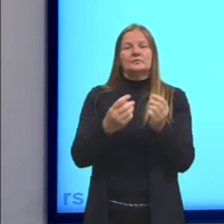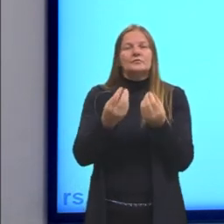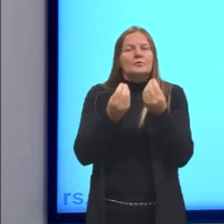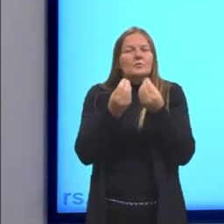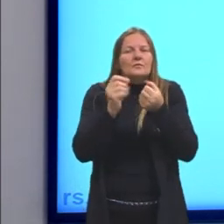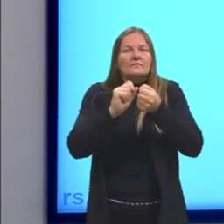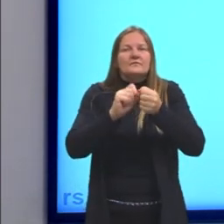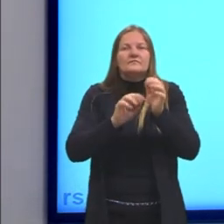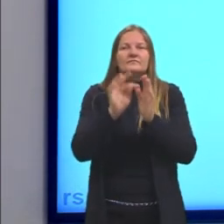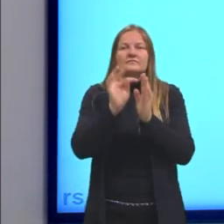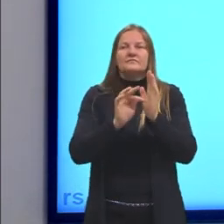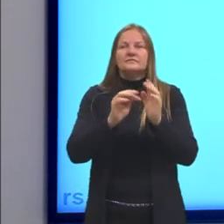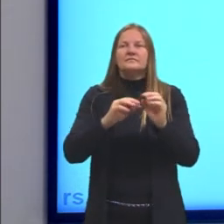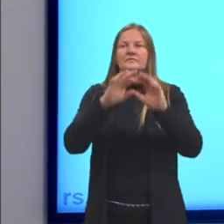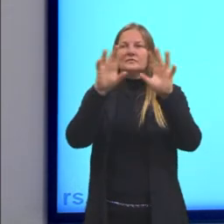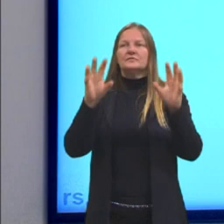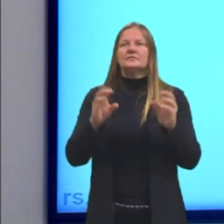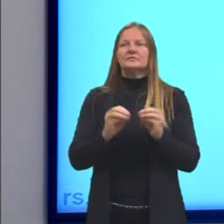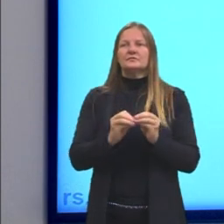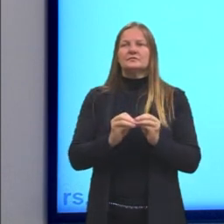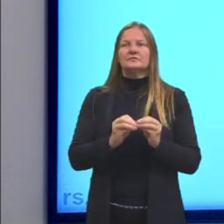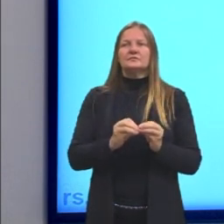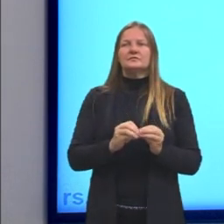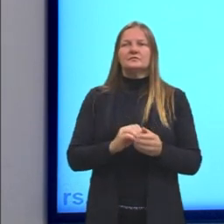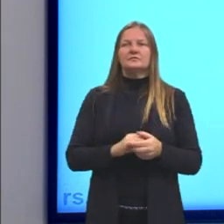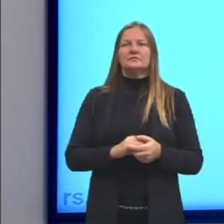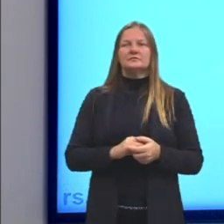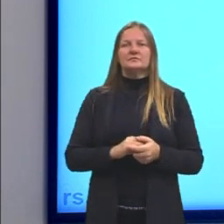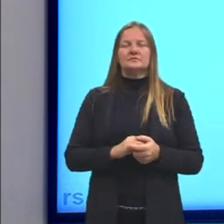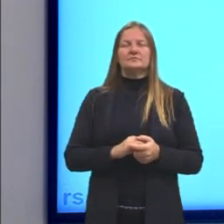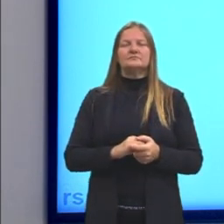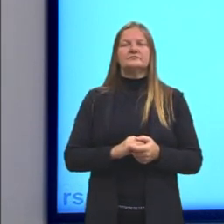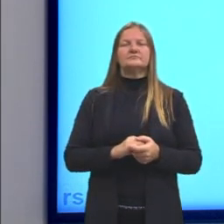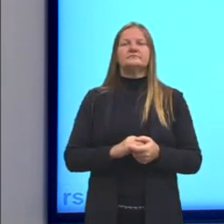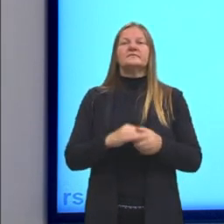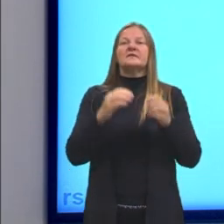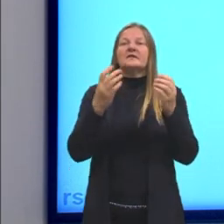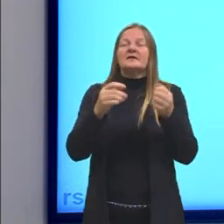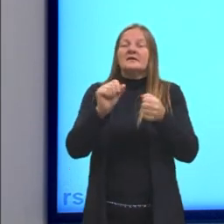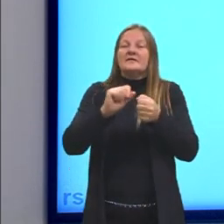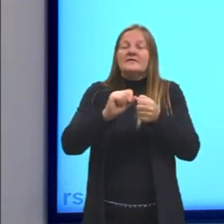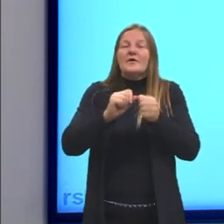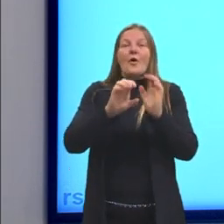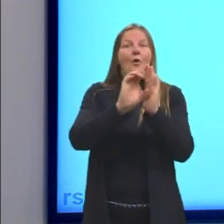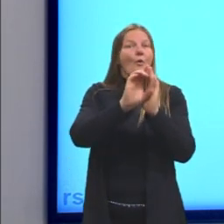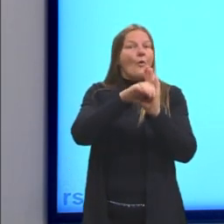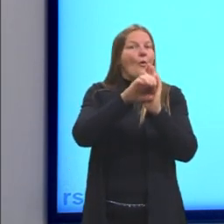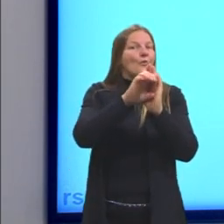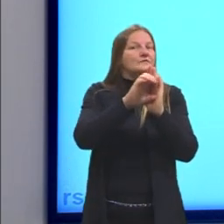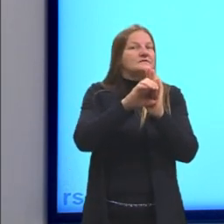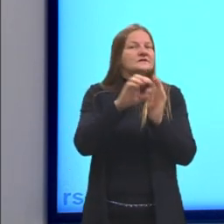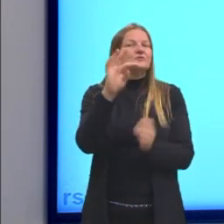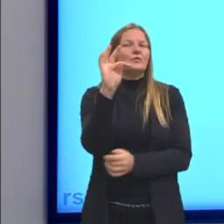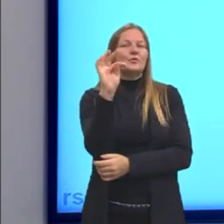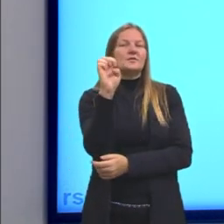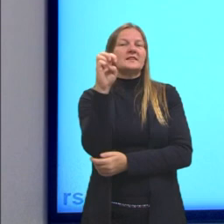e depois concluir que esses dois corpos estão na mesma temperatura. E aí que vem o conceito de temperatura.